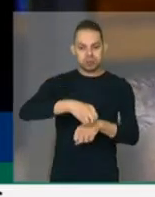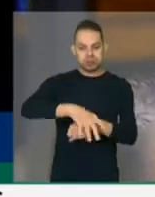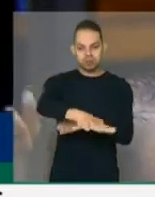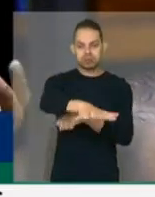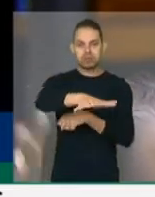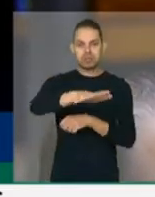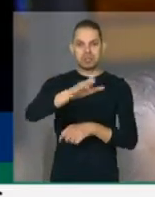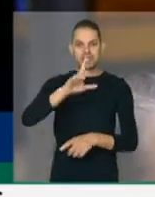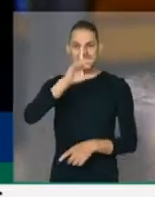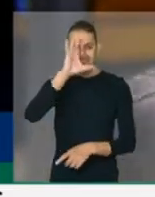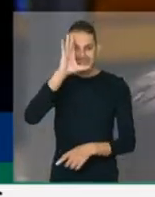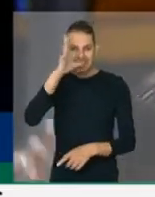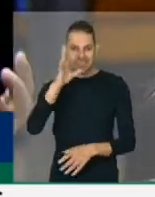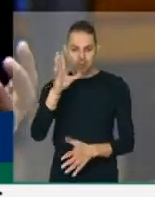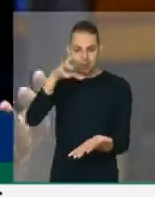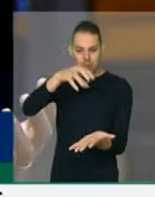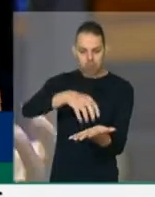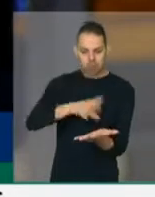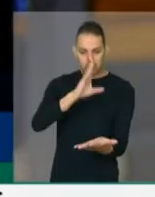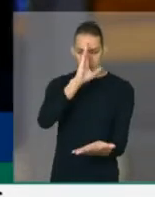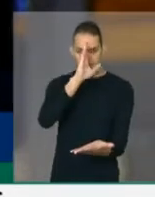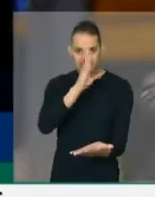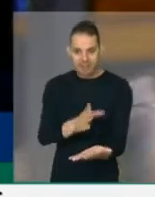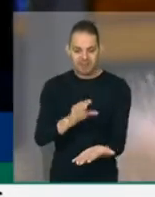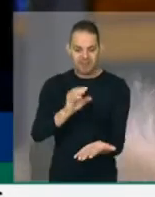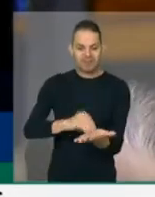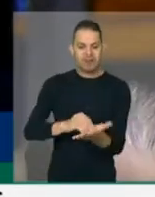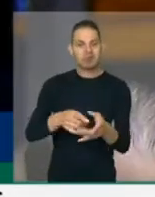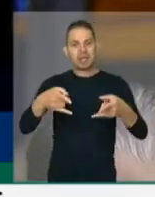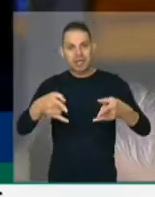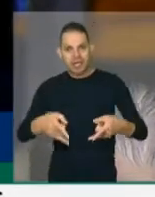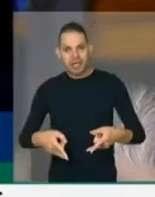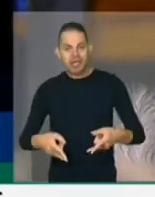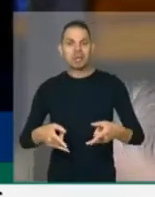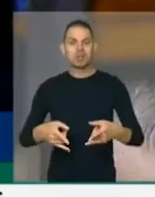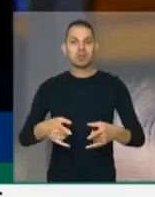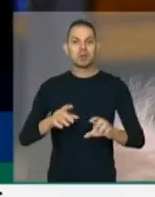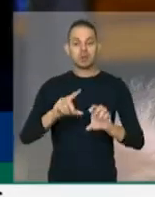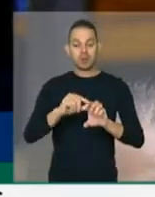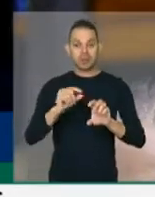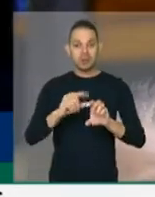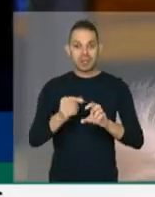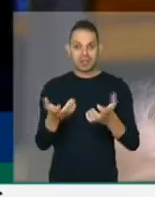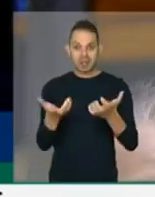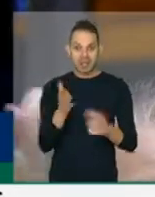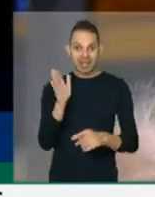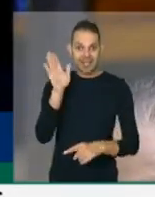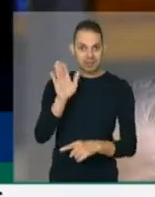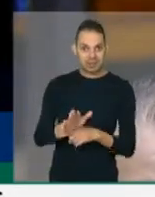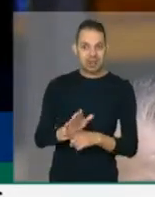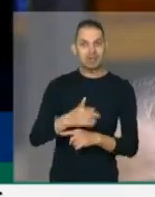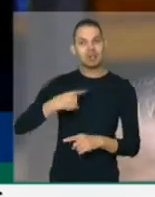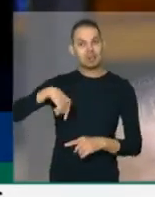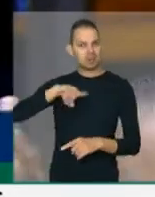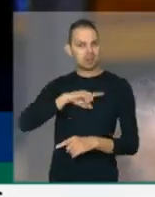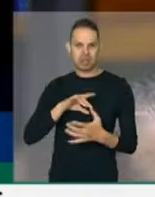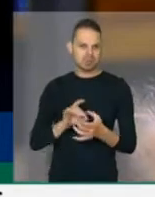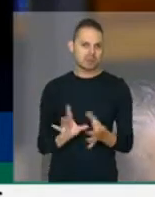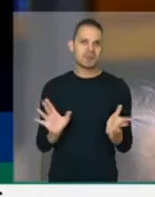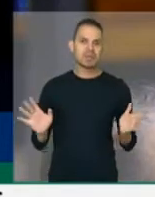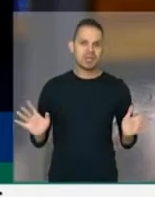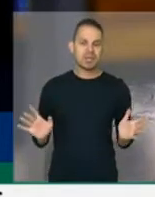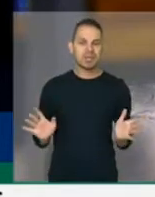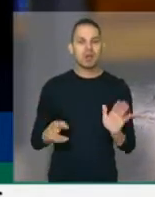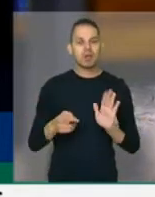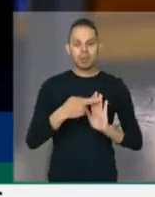sejam tomadas localmente, aonde tiver falta de leito, o empreendedor quiser ajudar, que nós permitamos. Obviamente vai ter uma